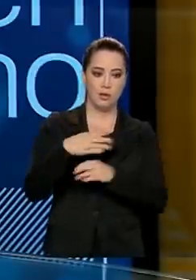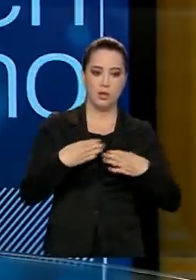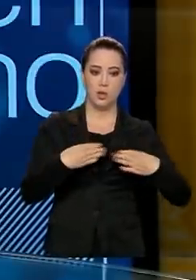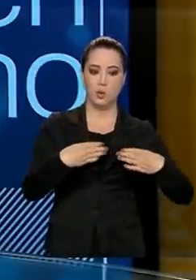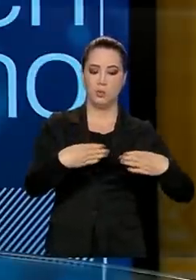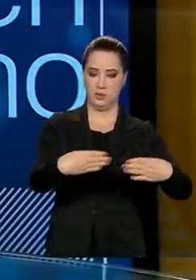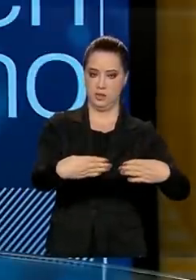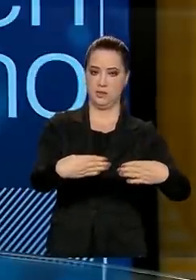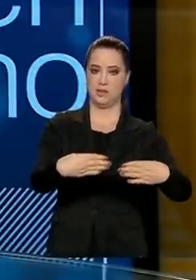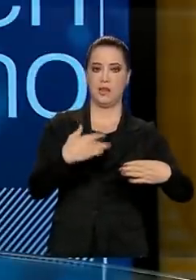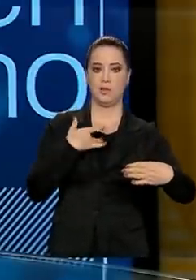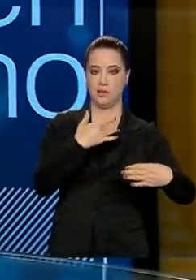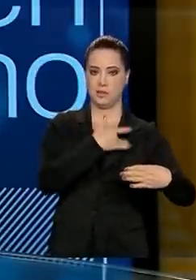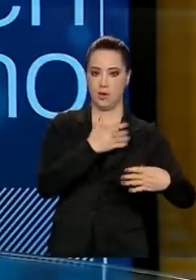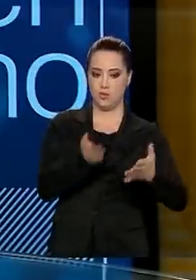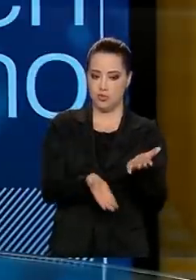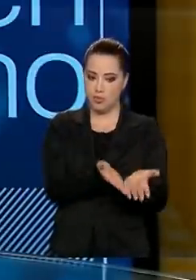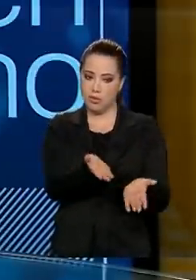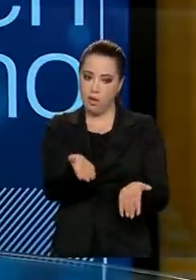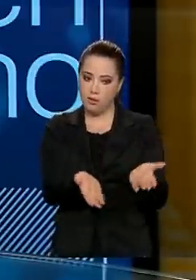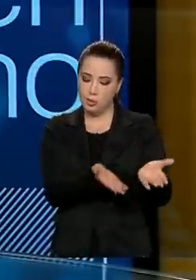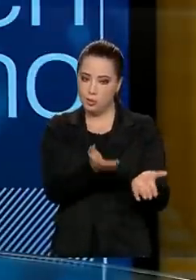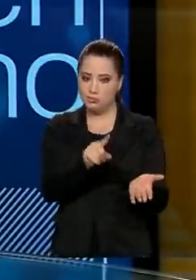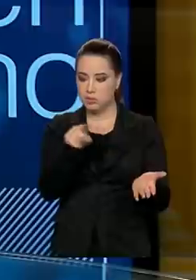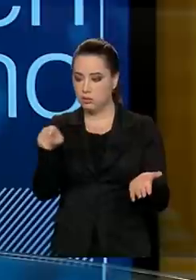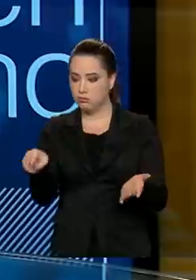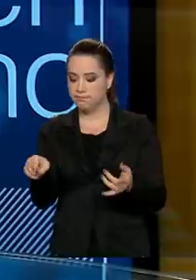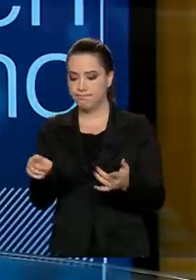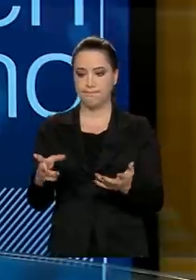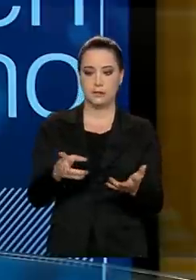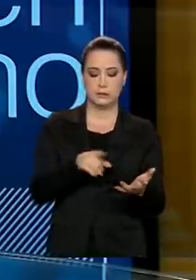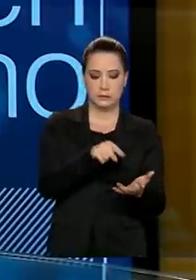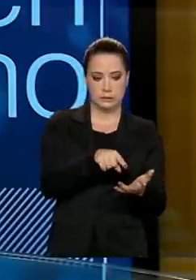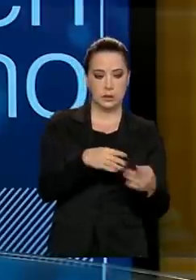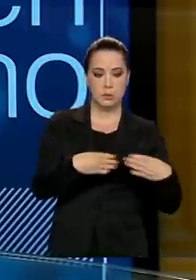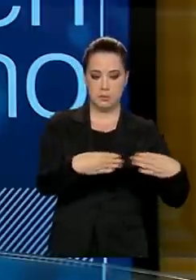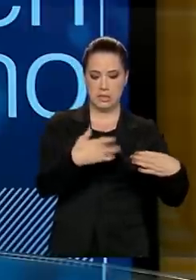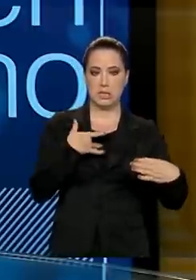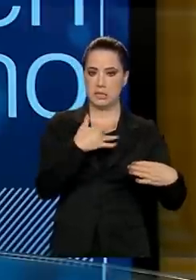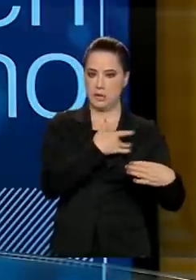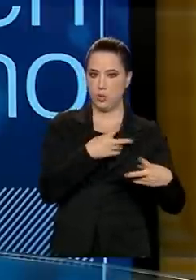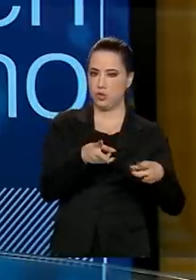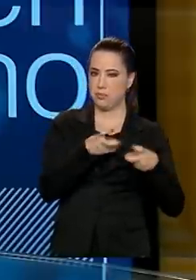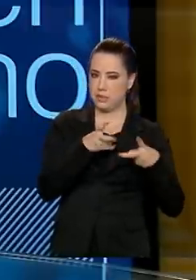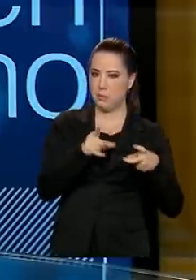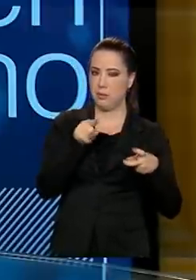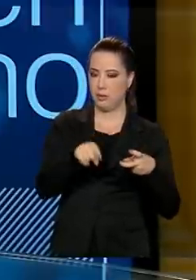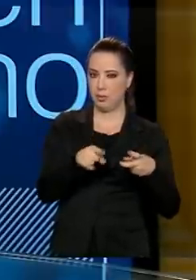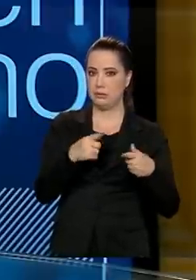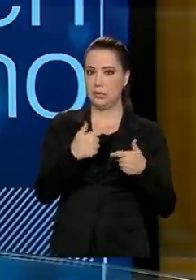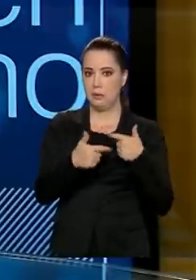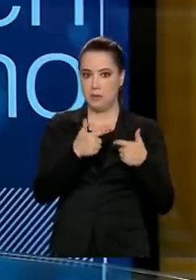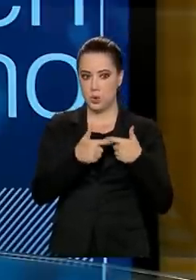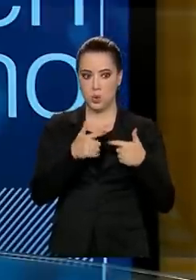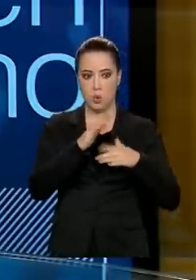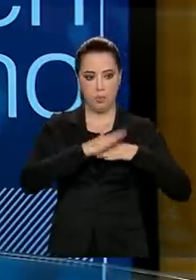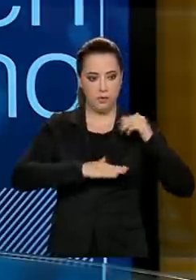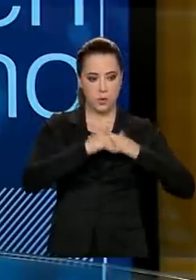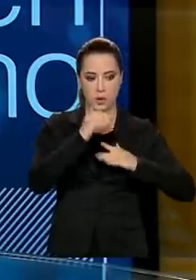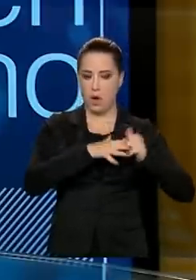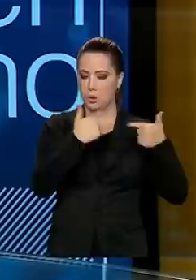durante a pandemia, aqueles profissionais de saúde que estivessem na linha de frente, ao contrair a